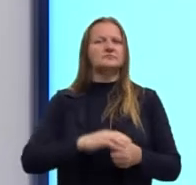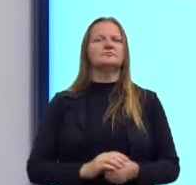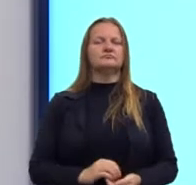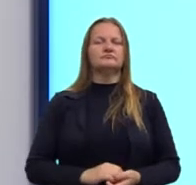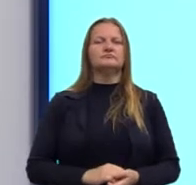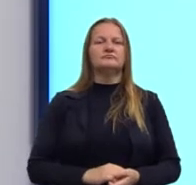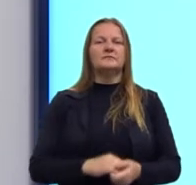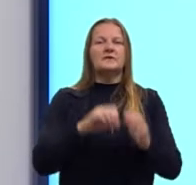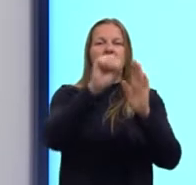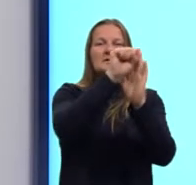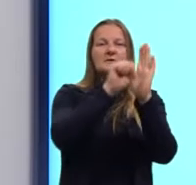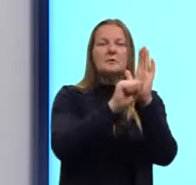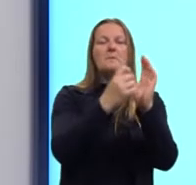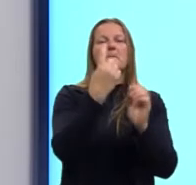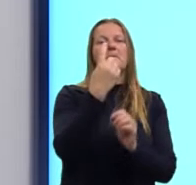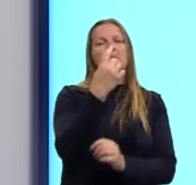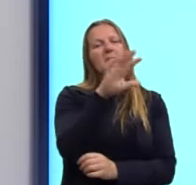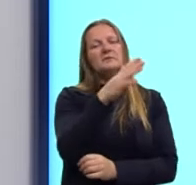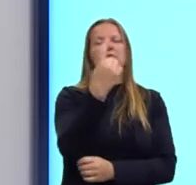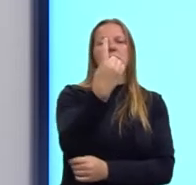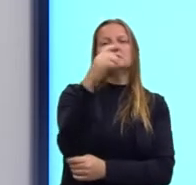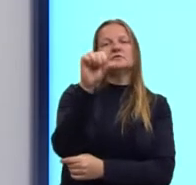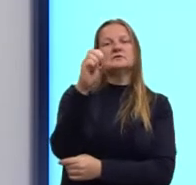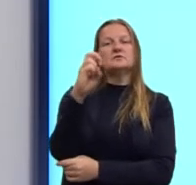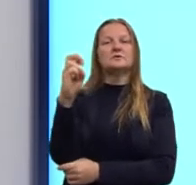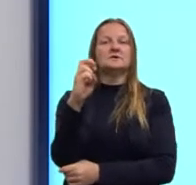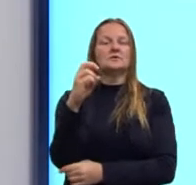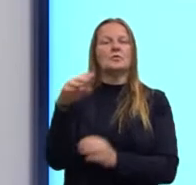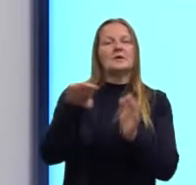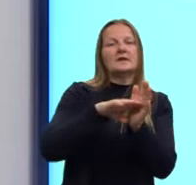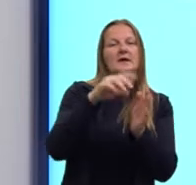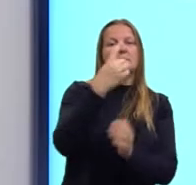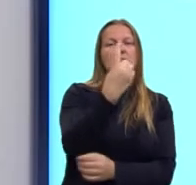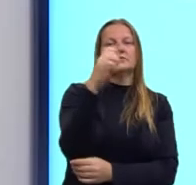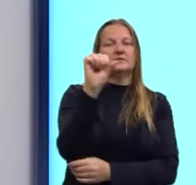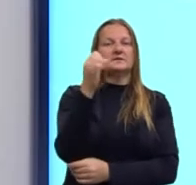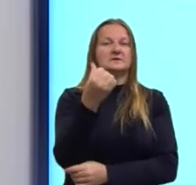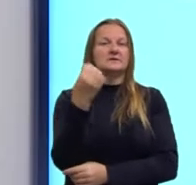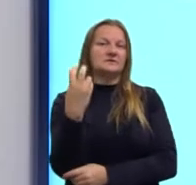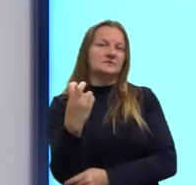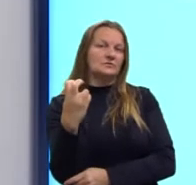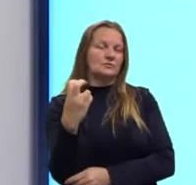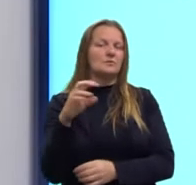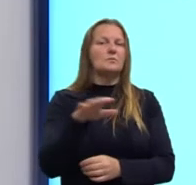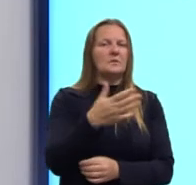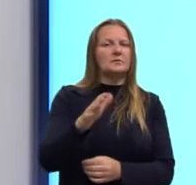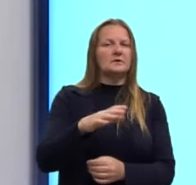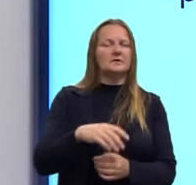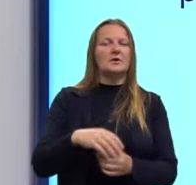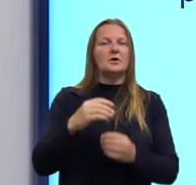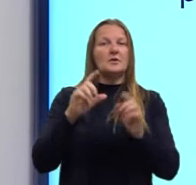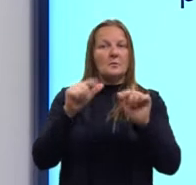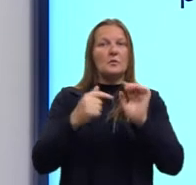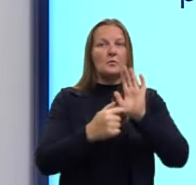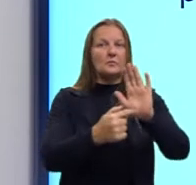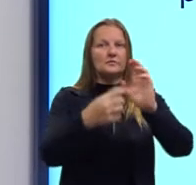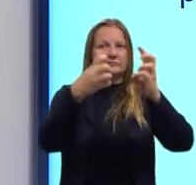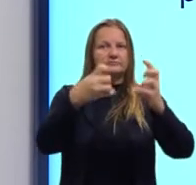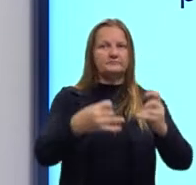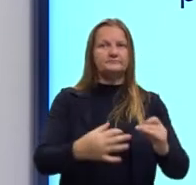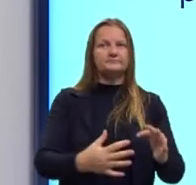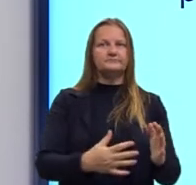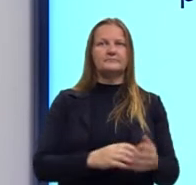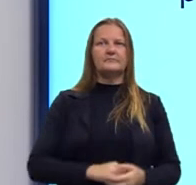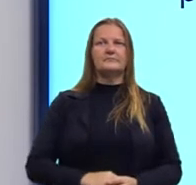forte no período entre 55 e 65, que a gente também vai falar sobre isso nos próximos slides. Então,